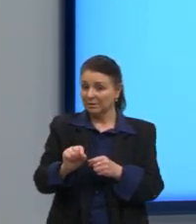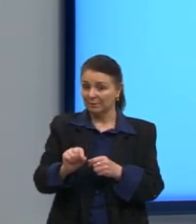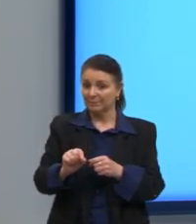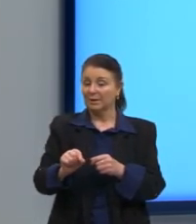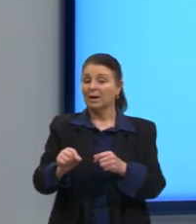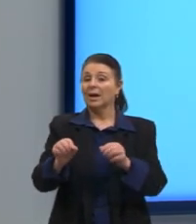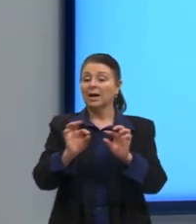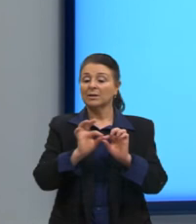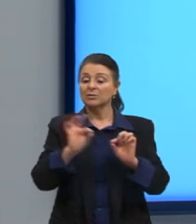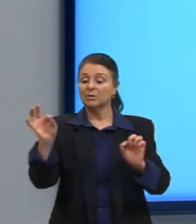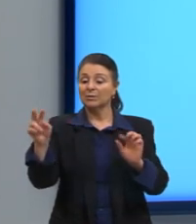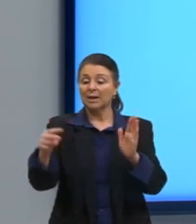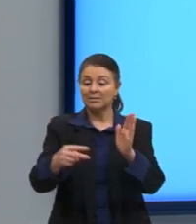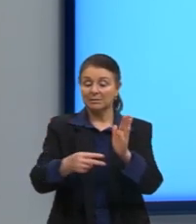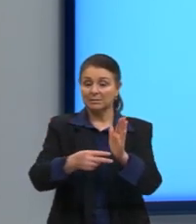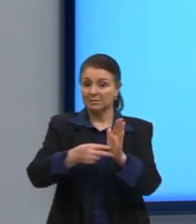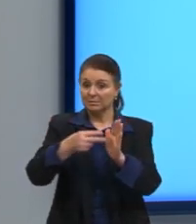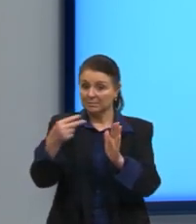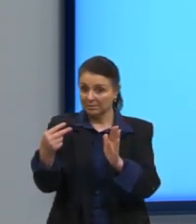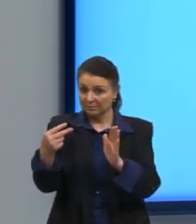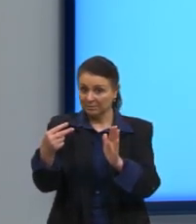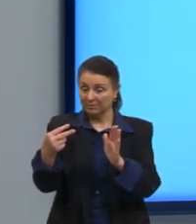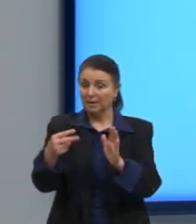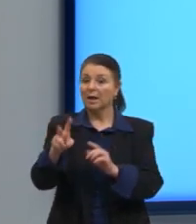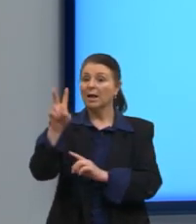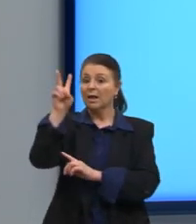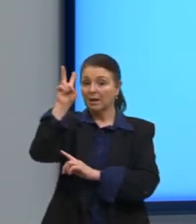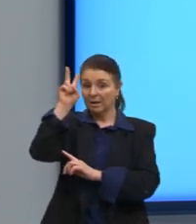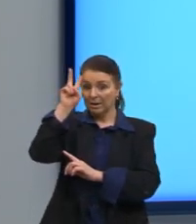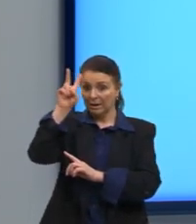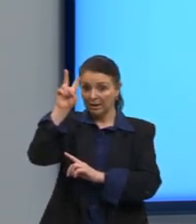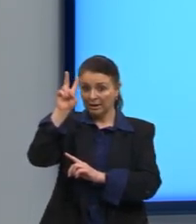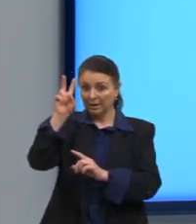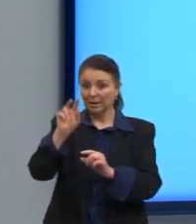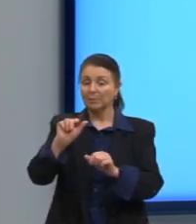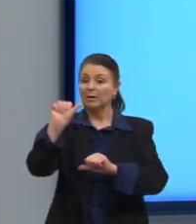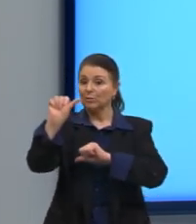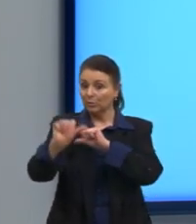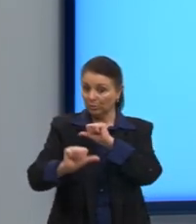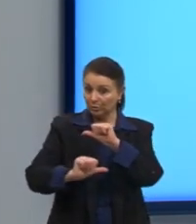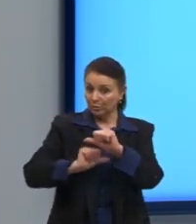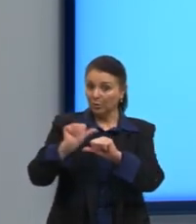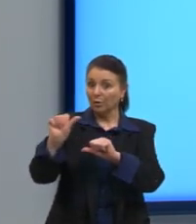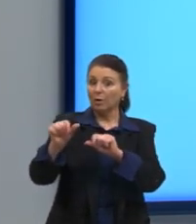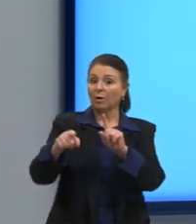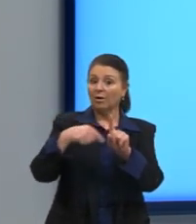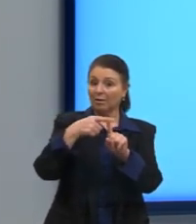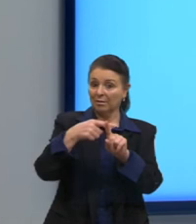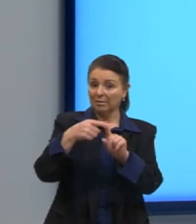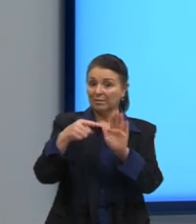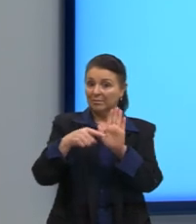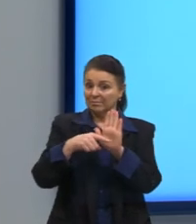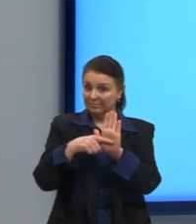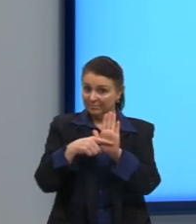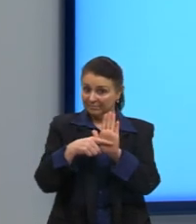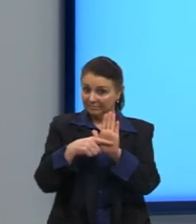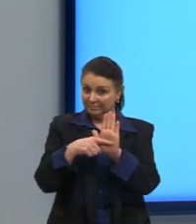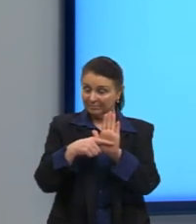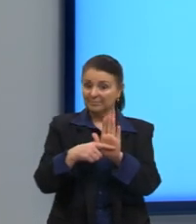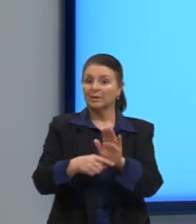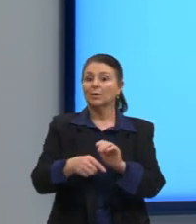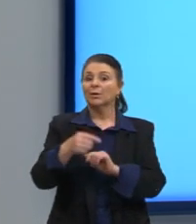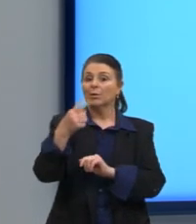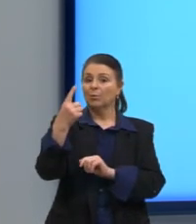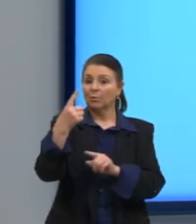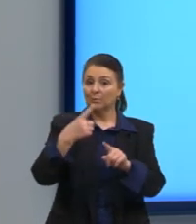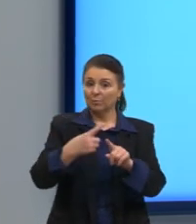secundárias, mas aí a gente precisa lembrar que inverte o sinal, né? A primeira diagonal, então, seria 1